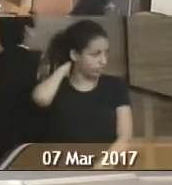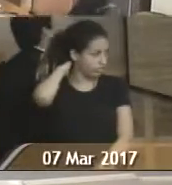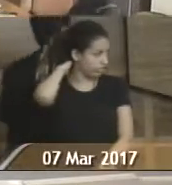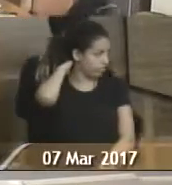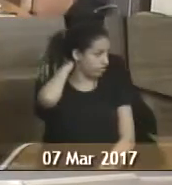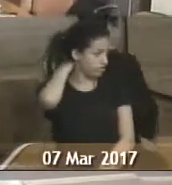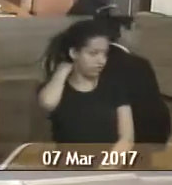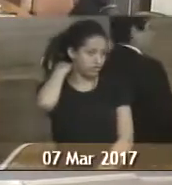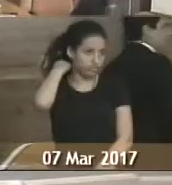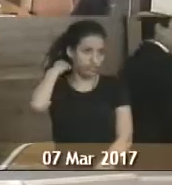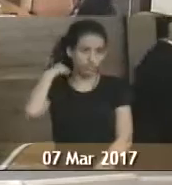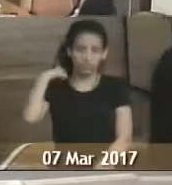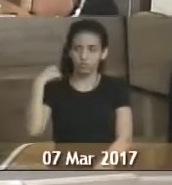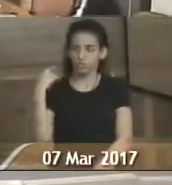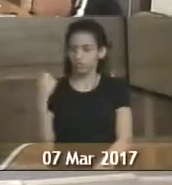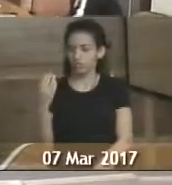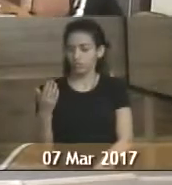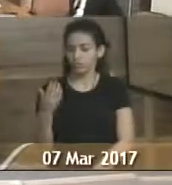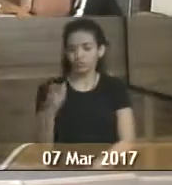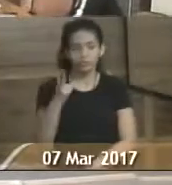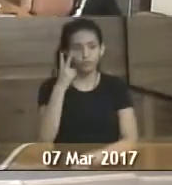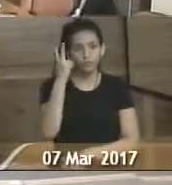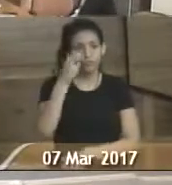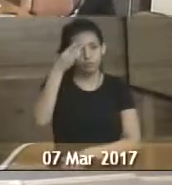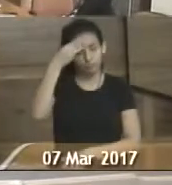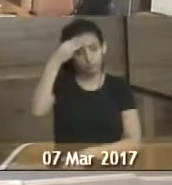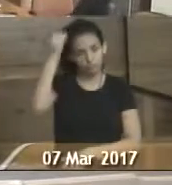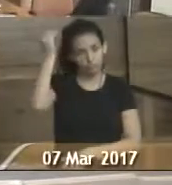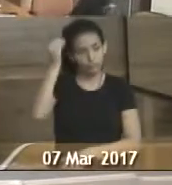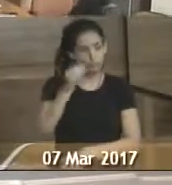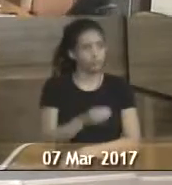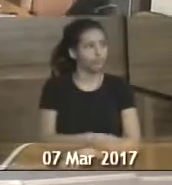Com a palavra, vereador Marcos Santo Antônio.